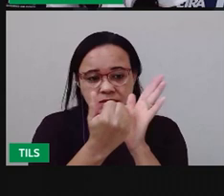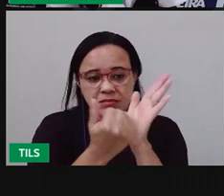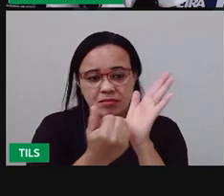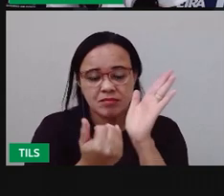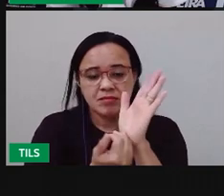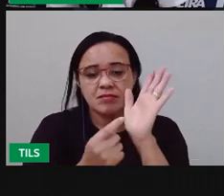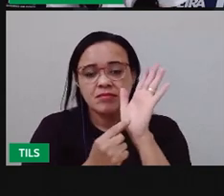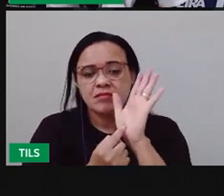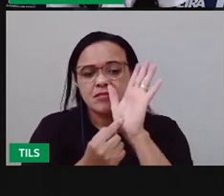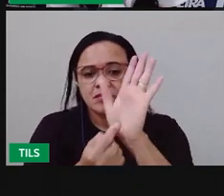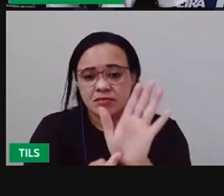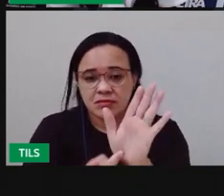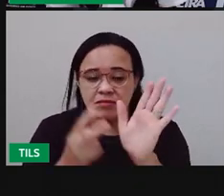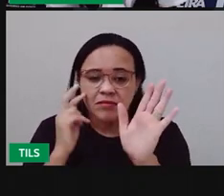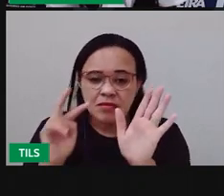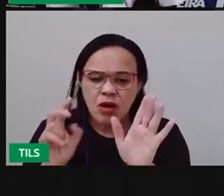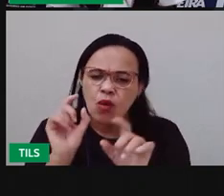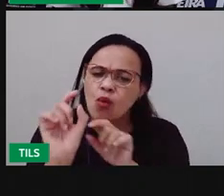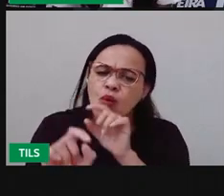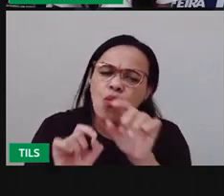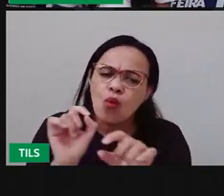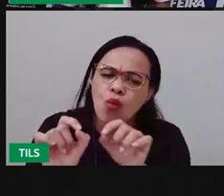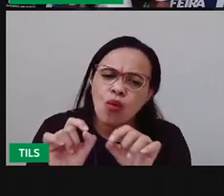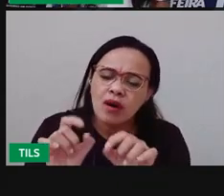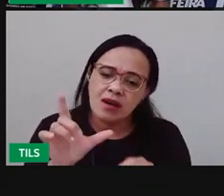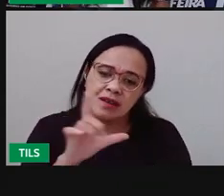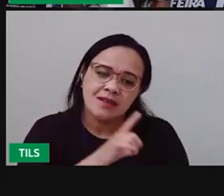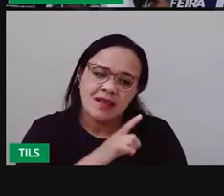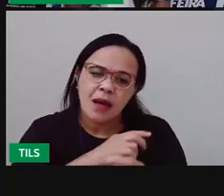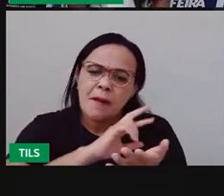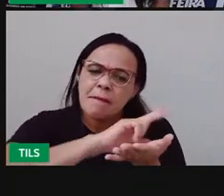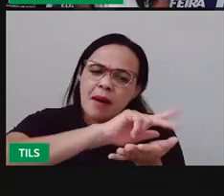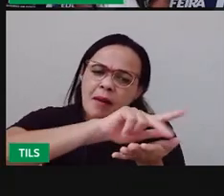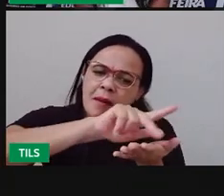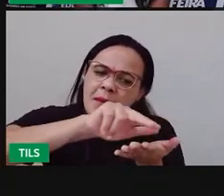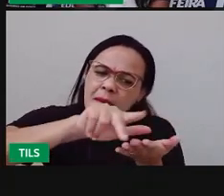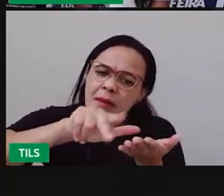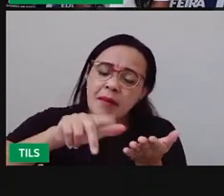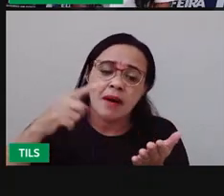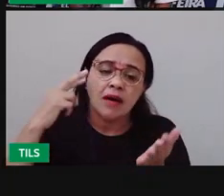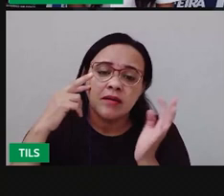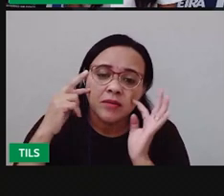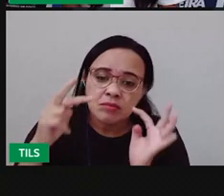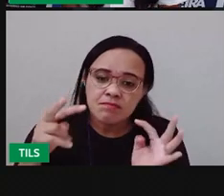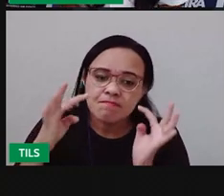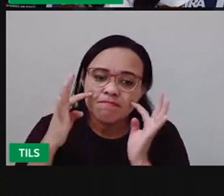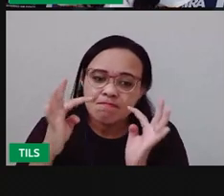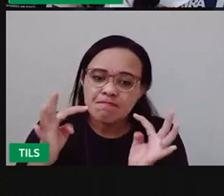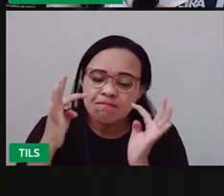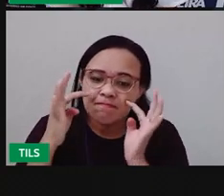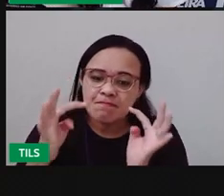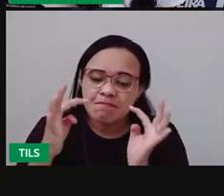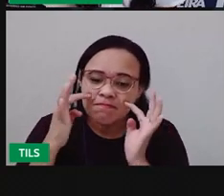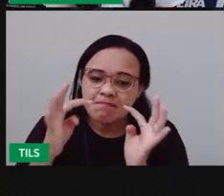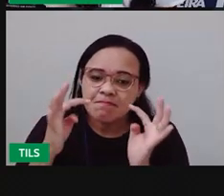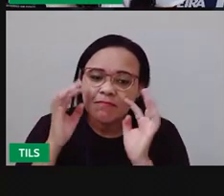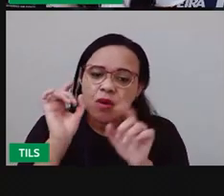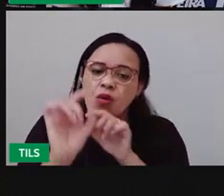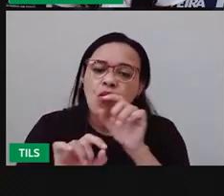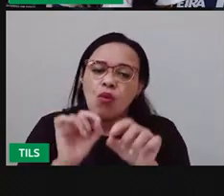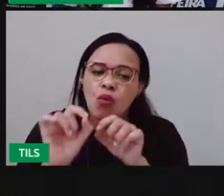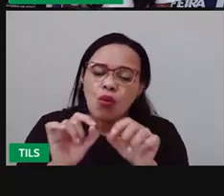nessa xilogravura. Tem vários elementos. Observe aí o que é que tá sendo representado.